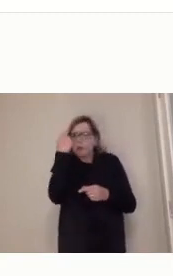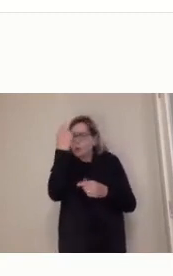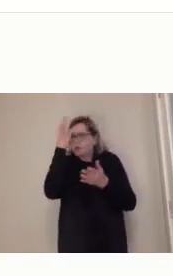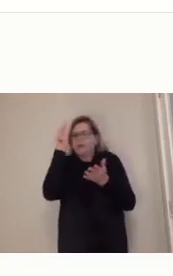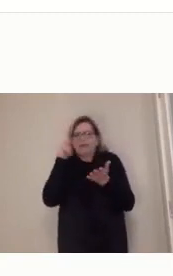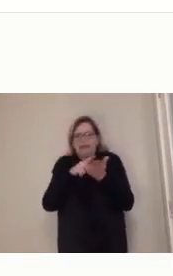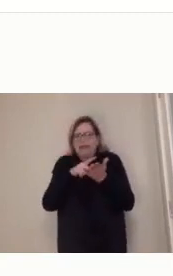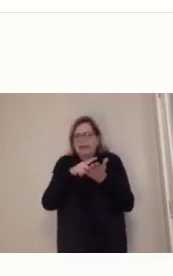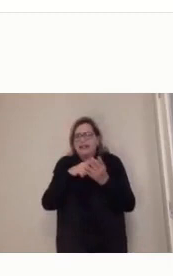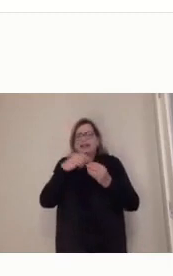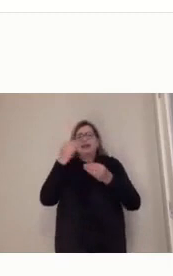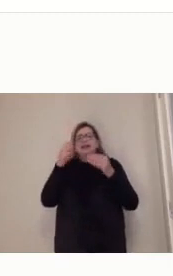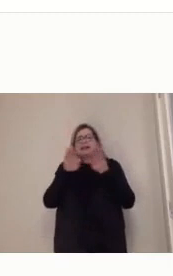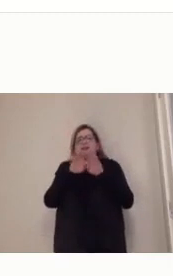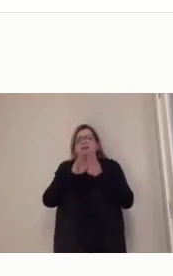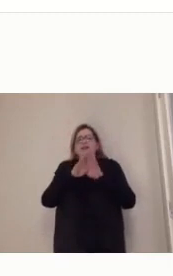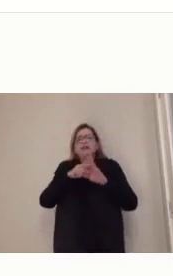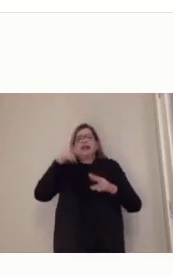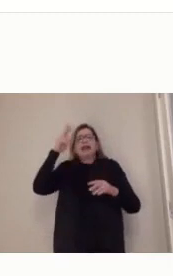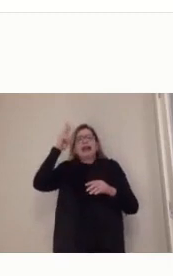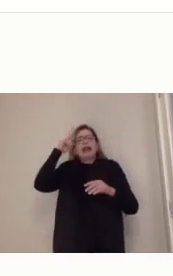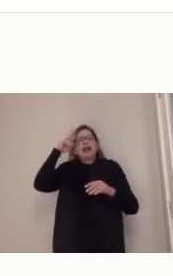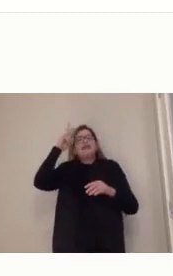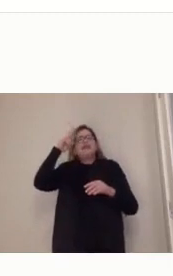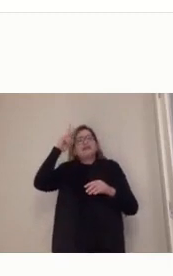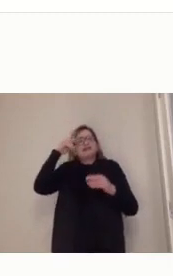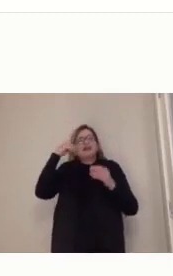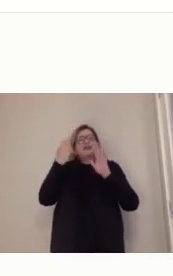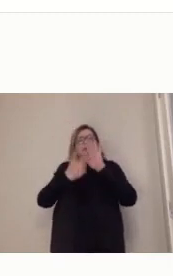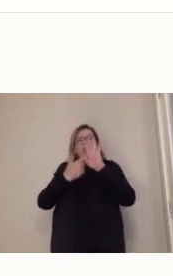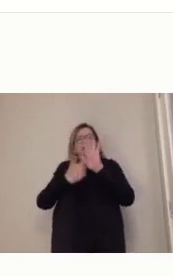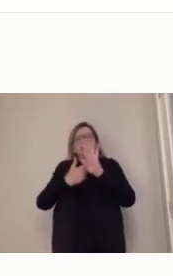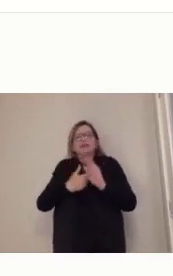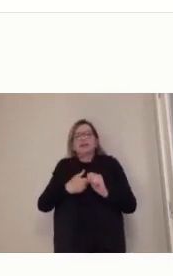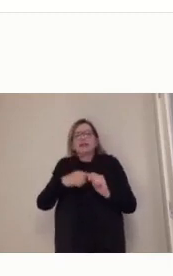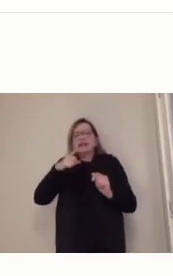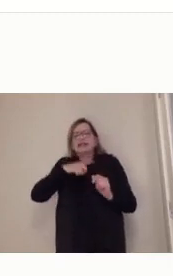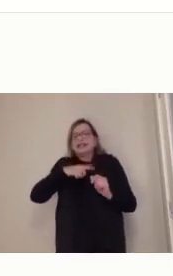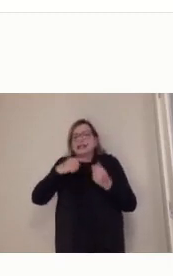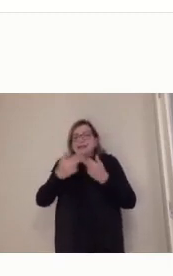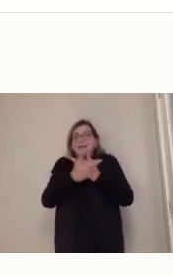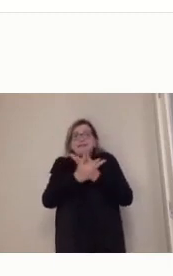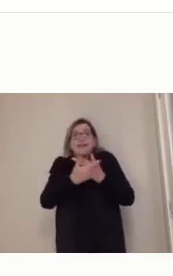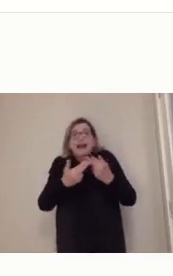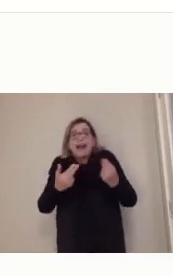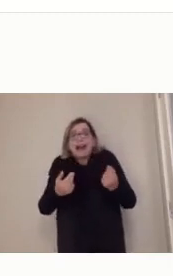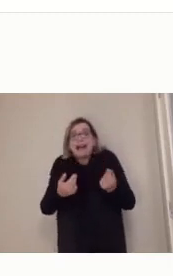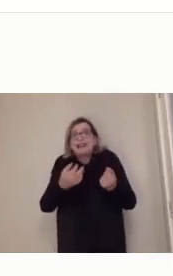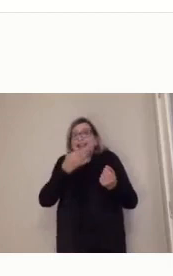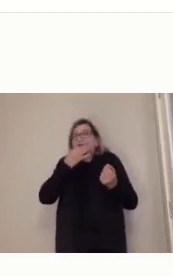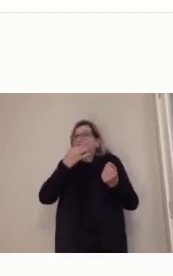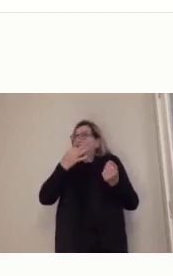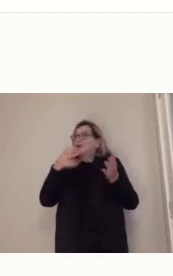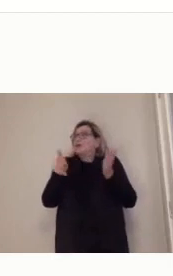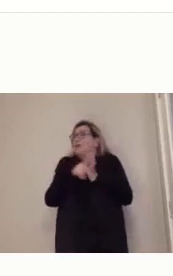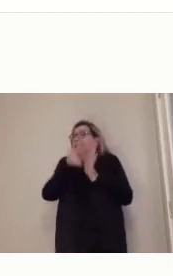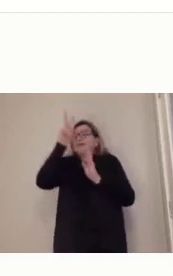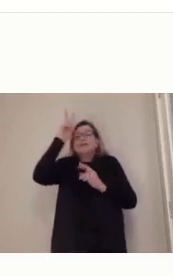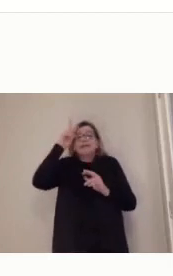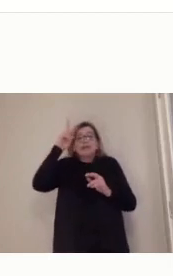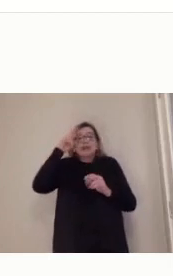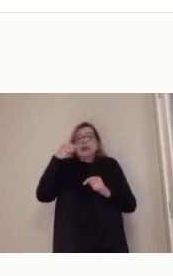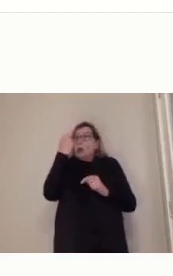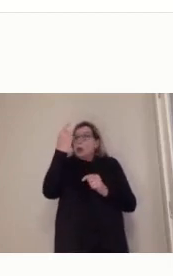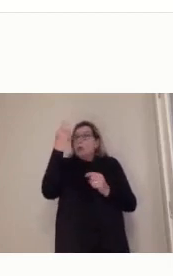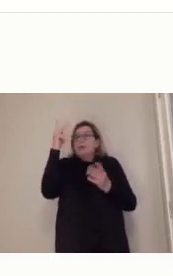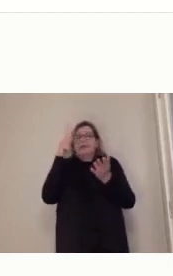lidado muito legal disso, né, que há várias interpretações para um fato histórico, não há uma verdade absoluta como sempre acreditava,